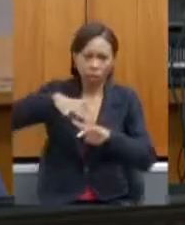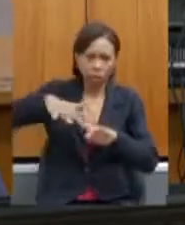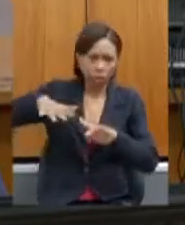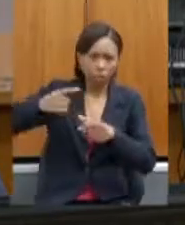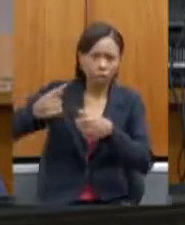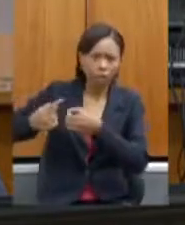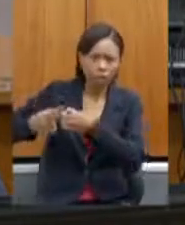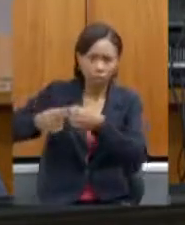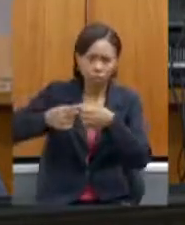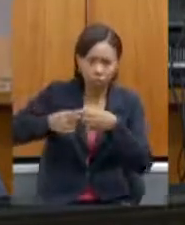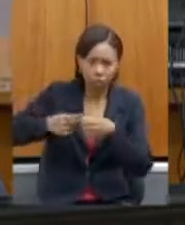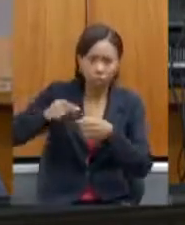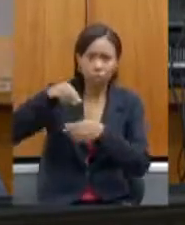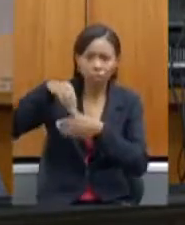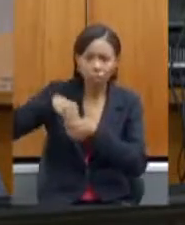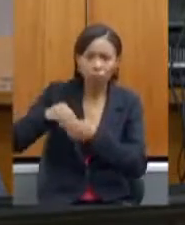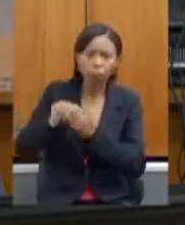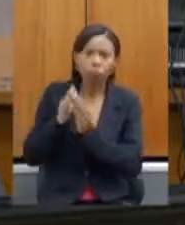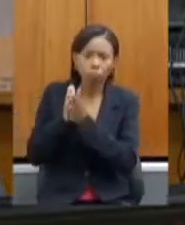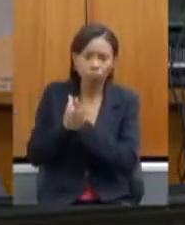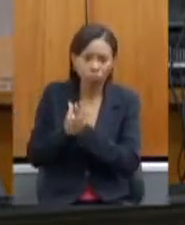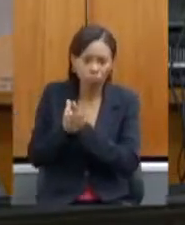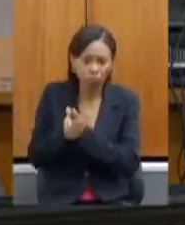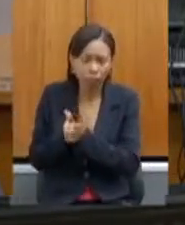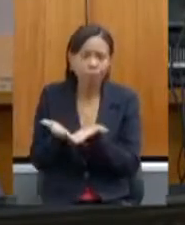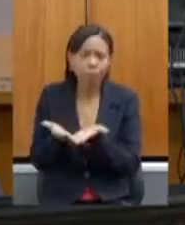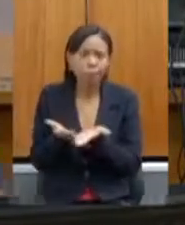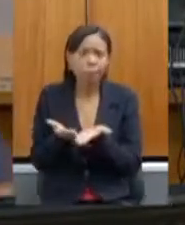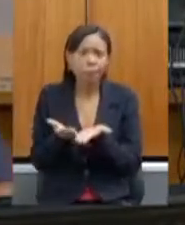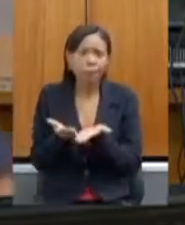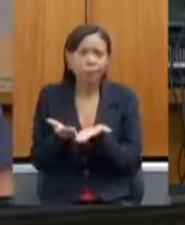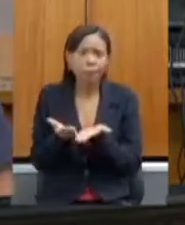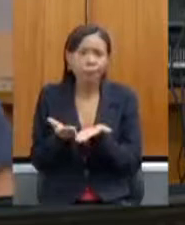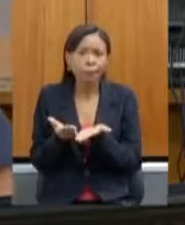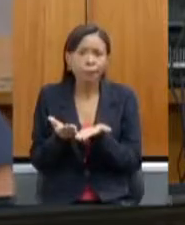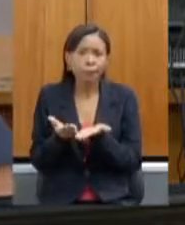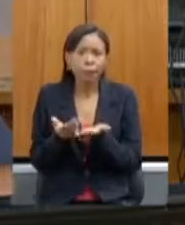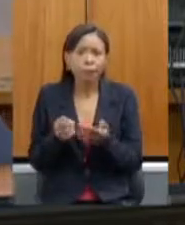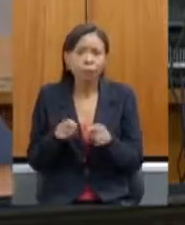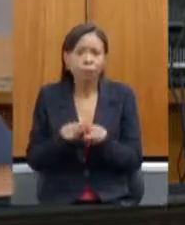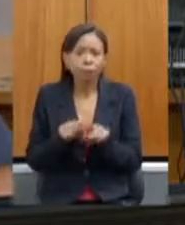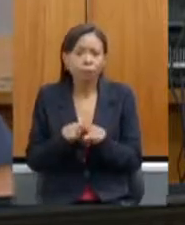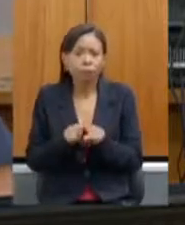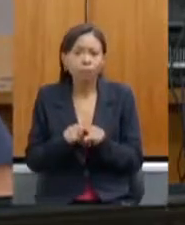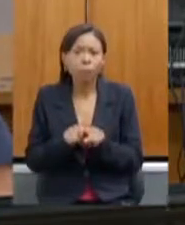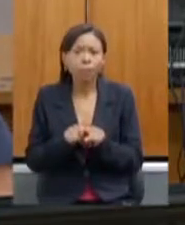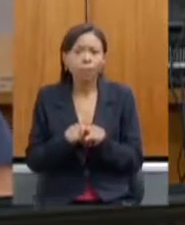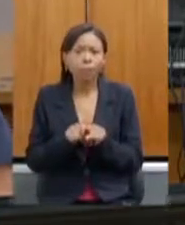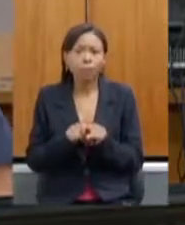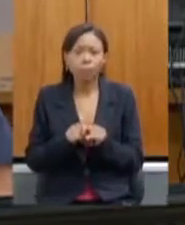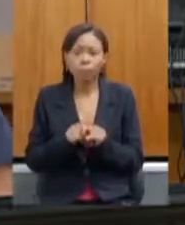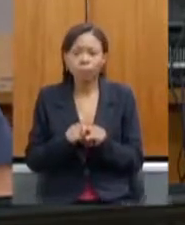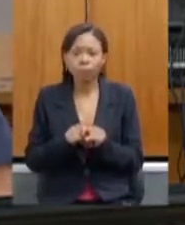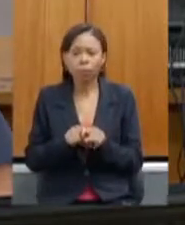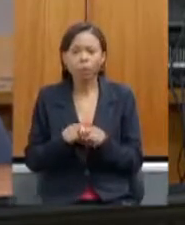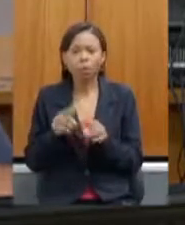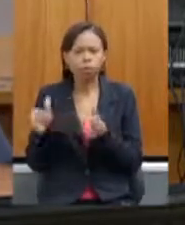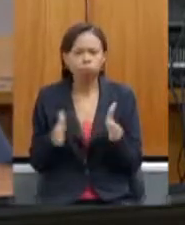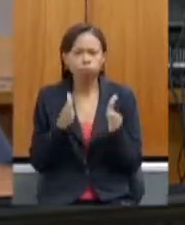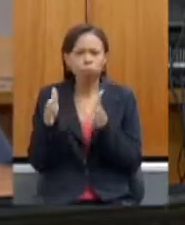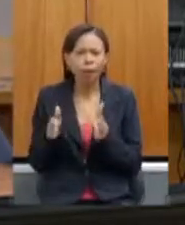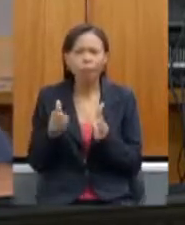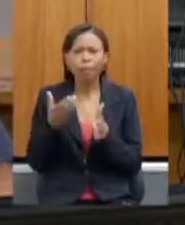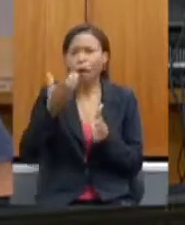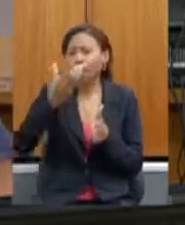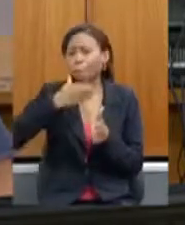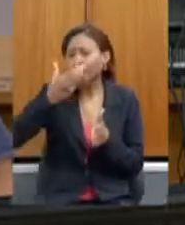Capelinha, de Mata Verde. Fazenda Experimental na região de Águas Vermelhas, na produção de maçã,